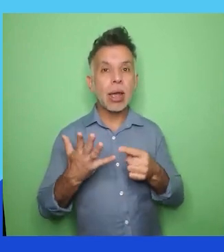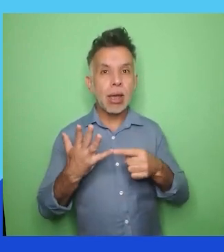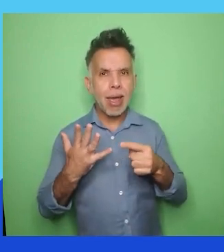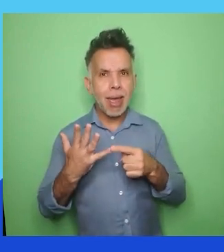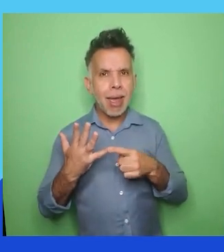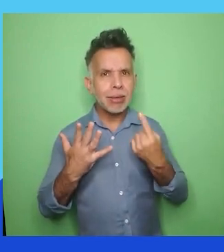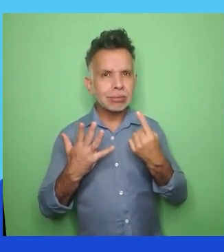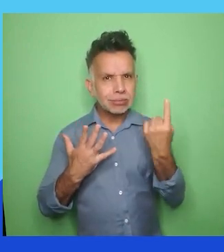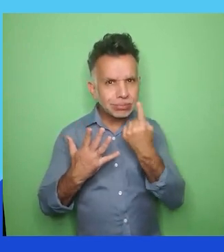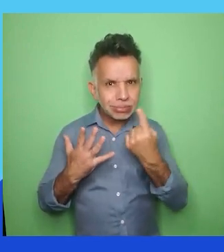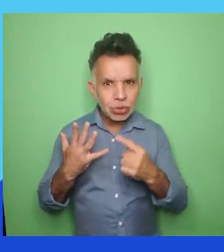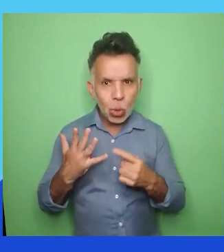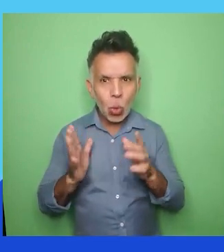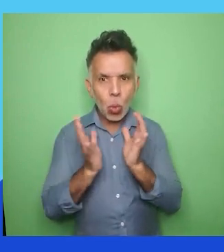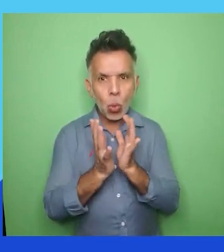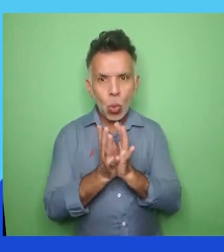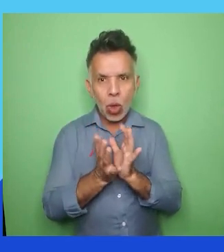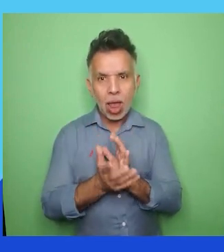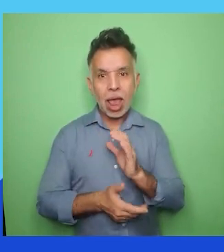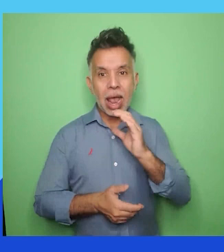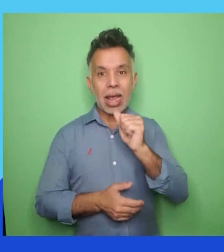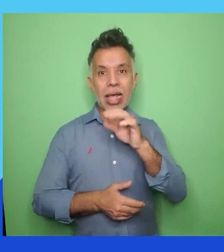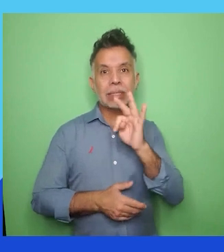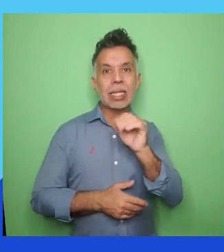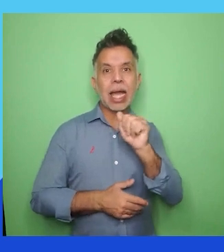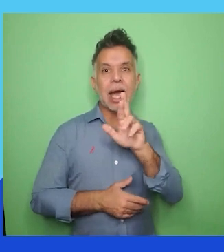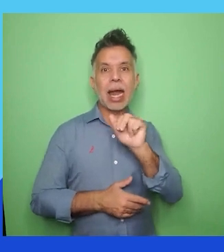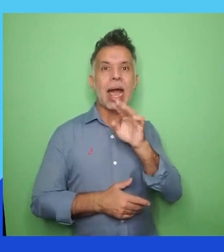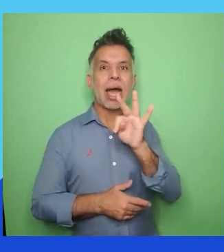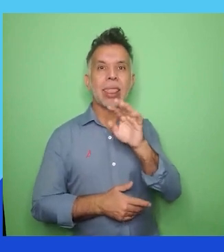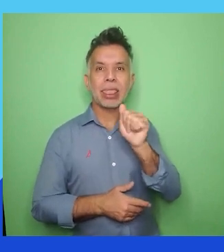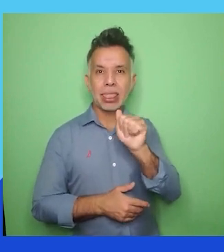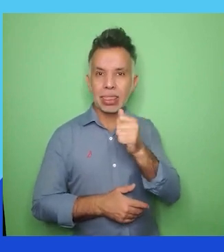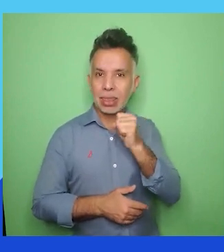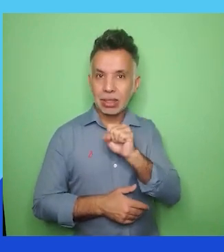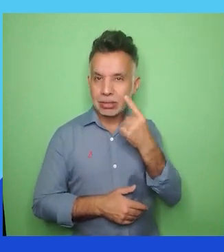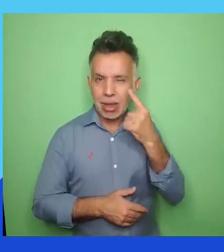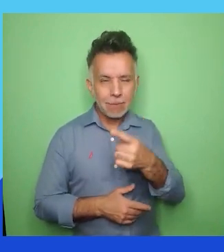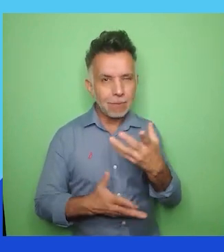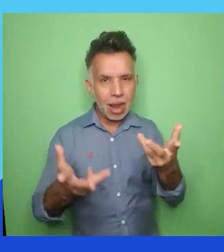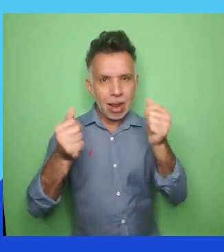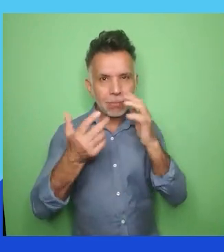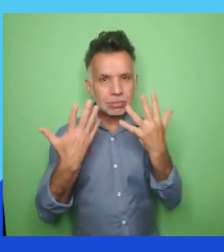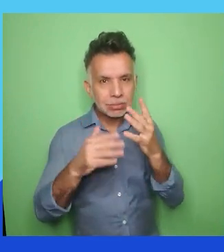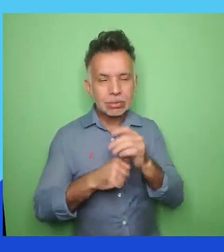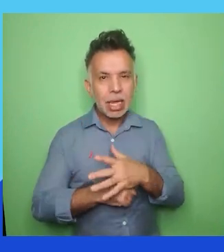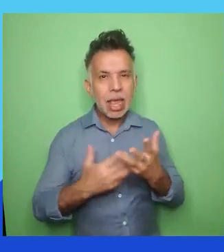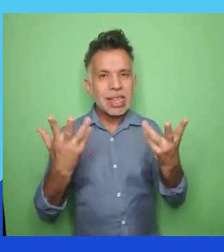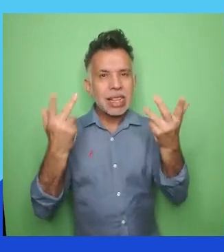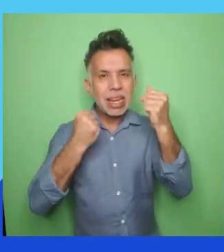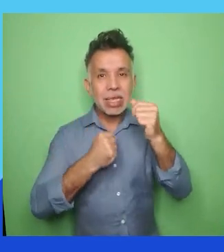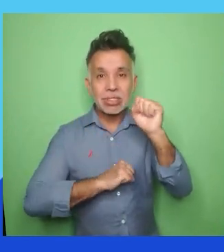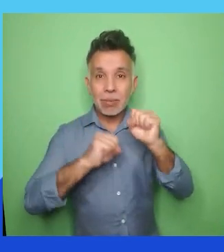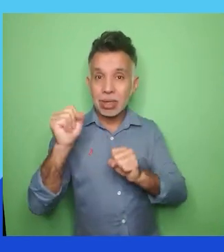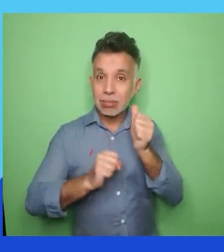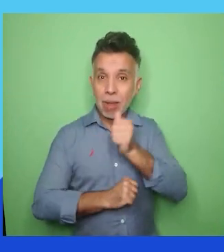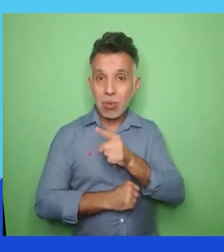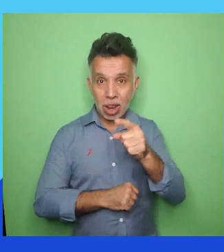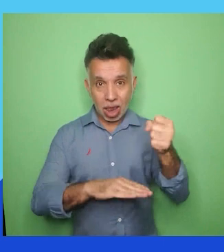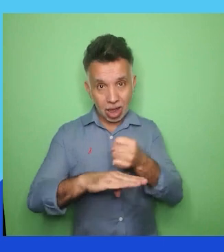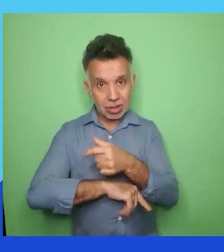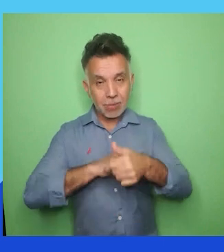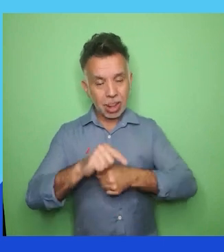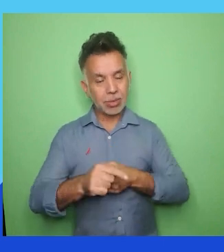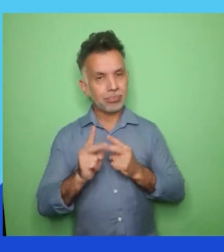Parabéns, excelentes empresas para mulher trabalhar. Dando continuidade ao nosso próximo bloco, ainda em ordem alfabética,